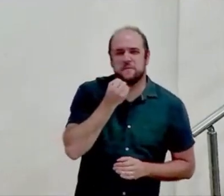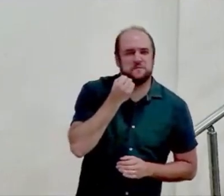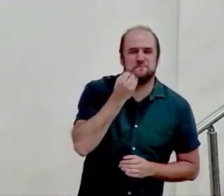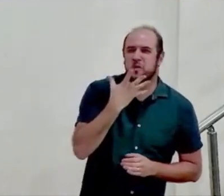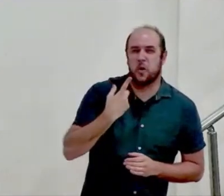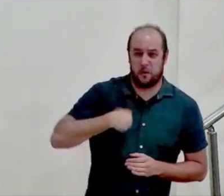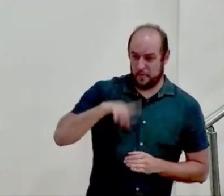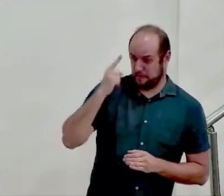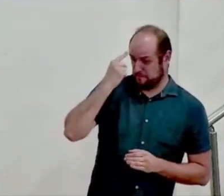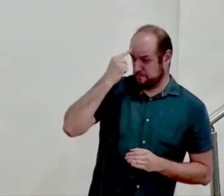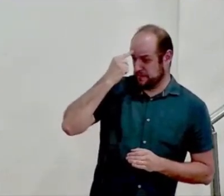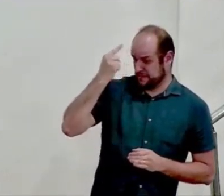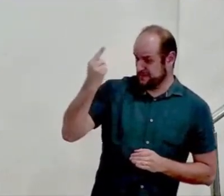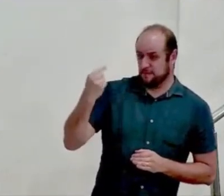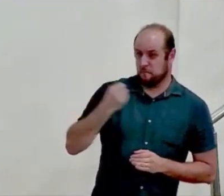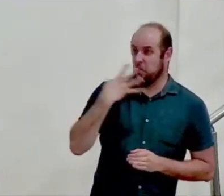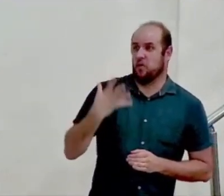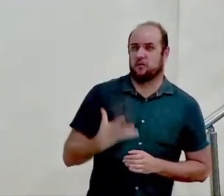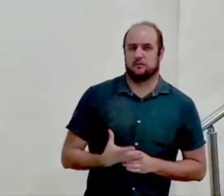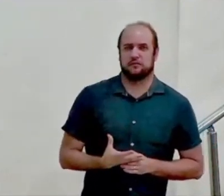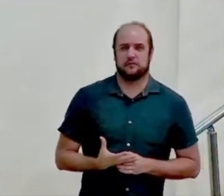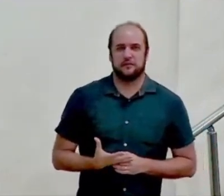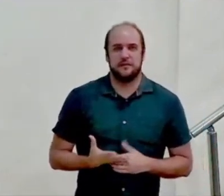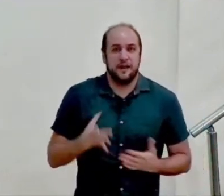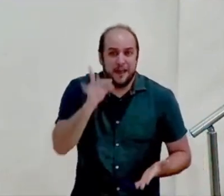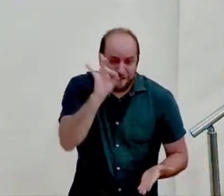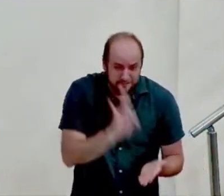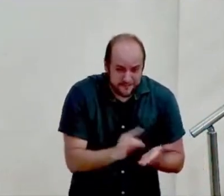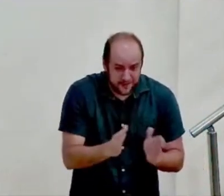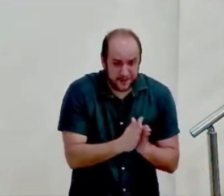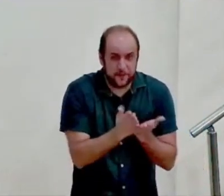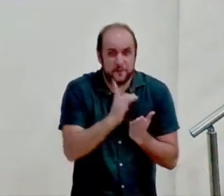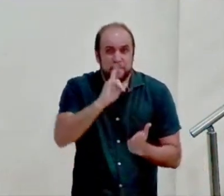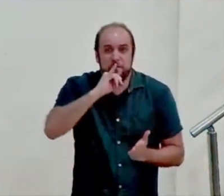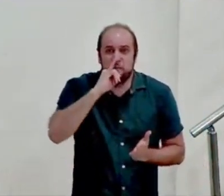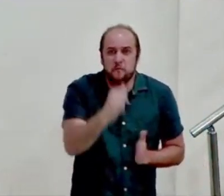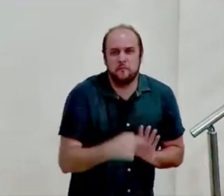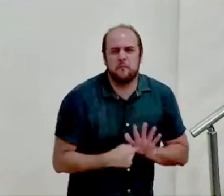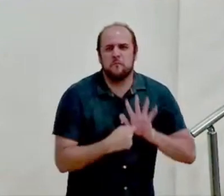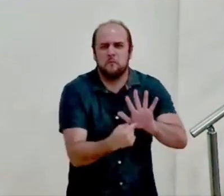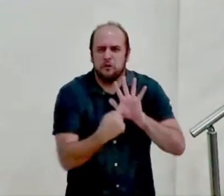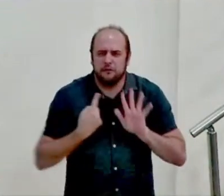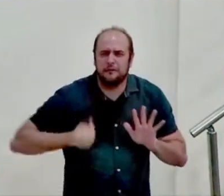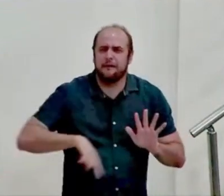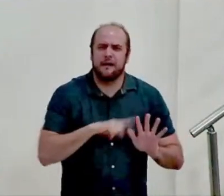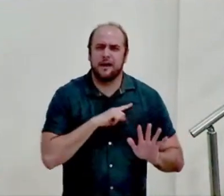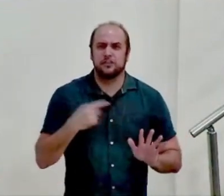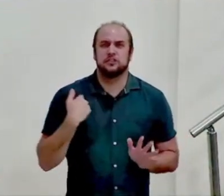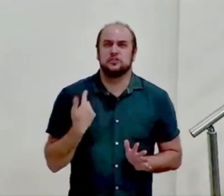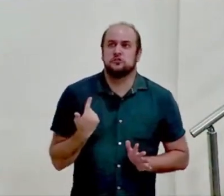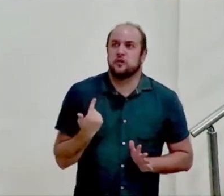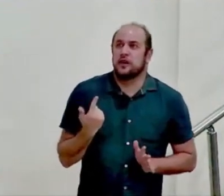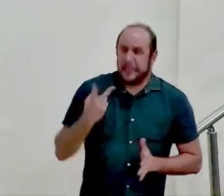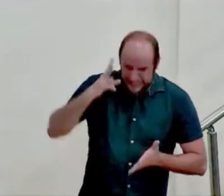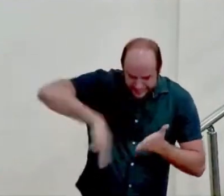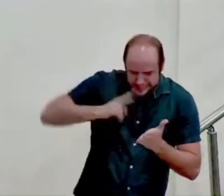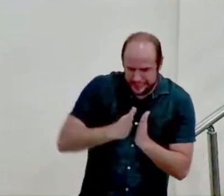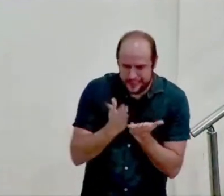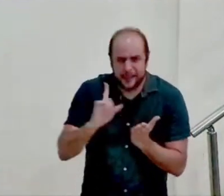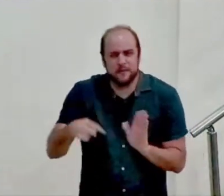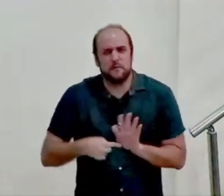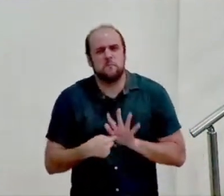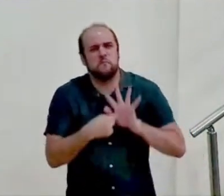nós achamos que somos é isso que a palavra de Deus faz conosco quando nós lemos a escritura ela